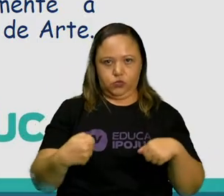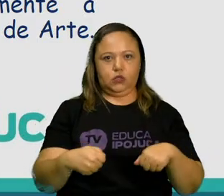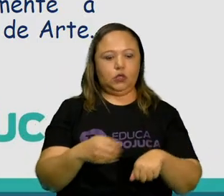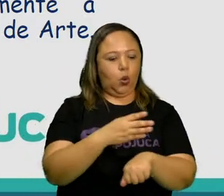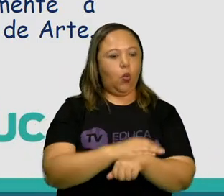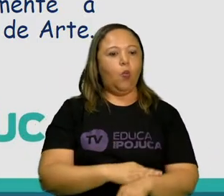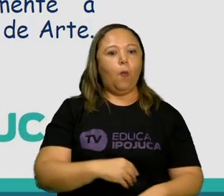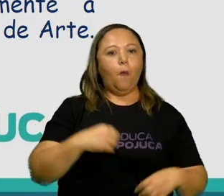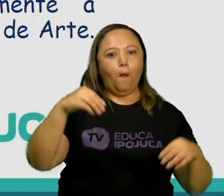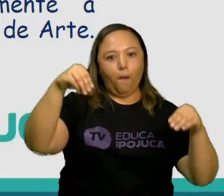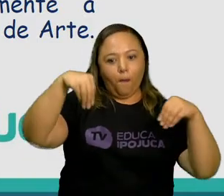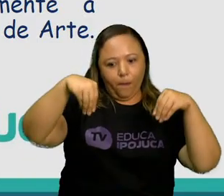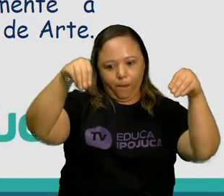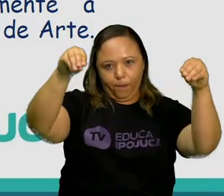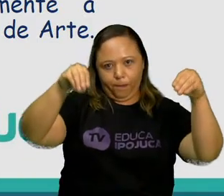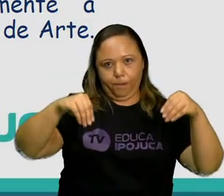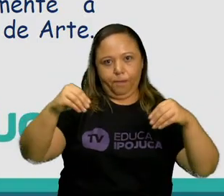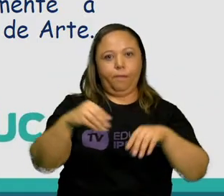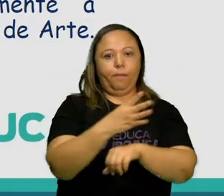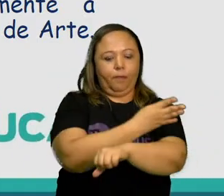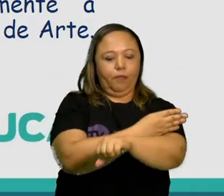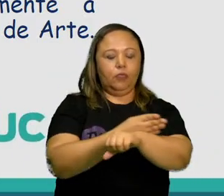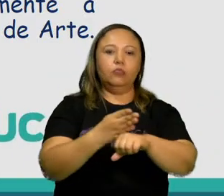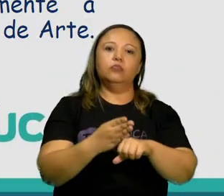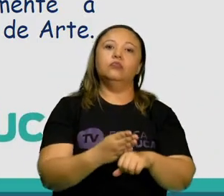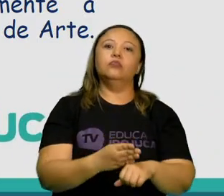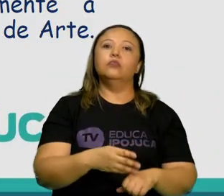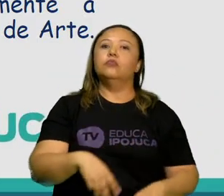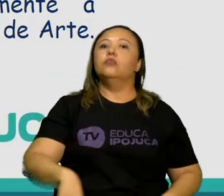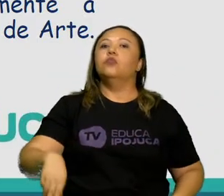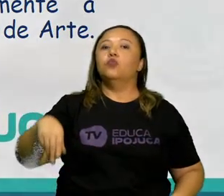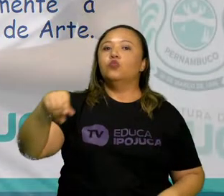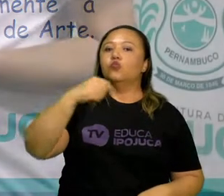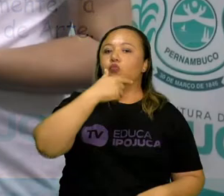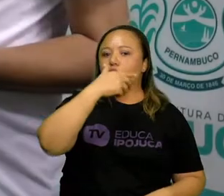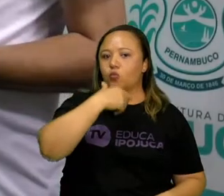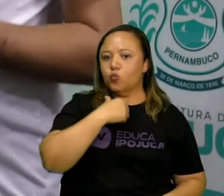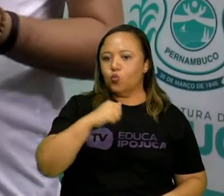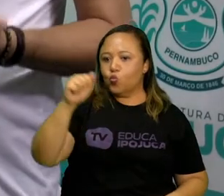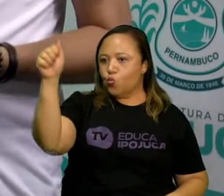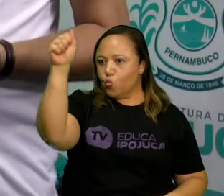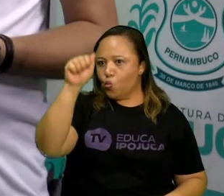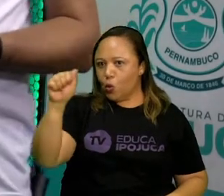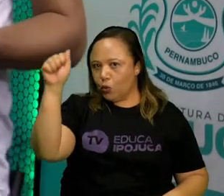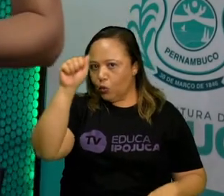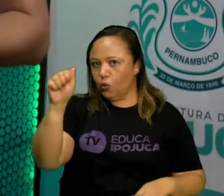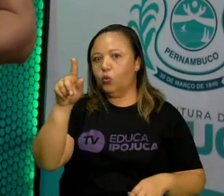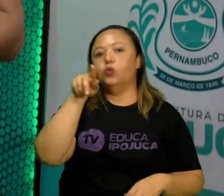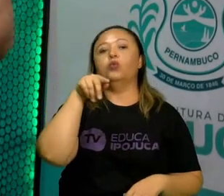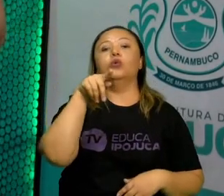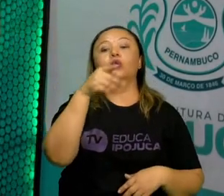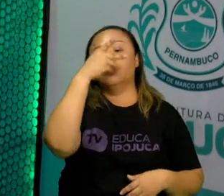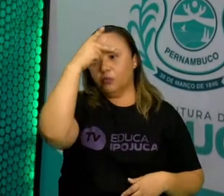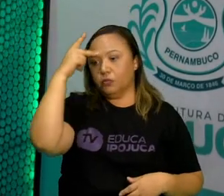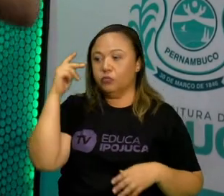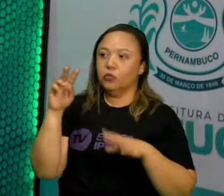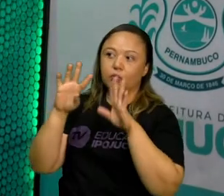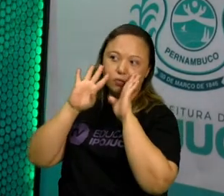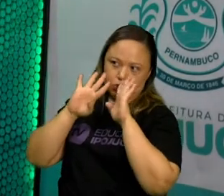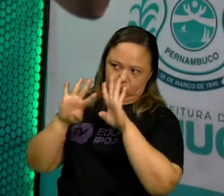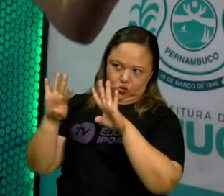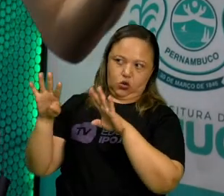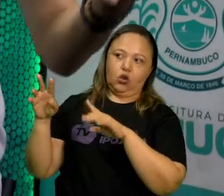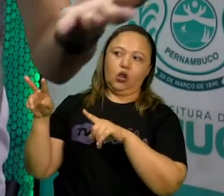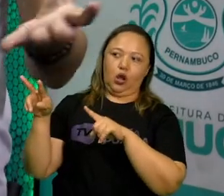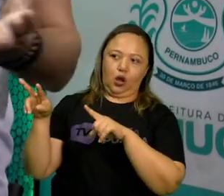sombras, o sombrista, e alguém para assistir. Então, vamos tentar? Vamos